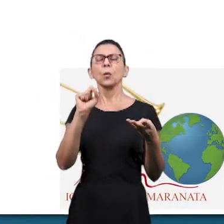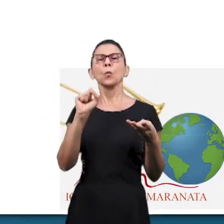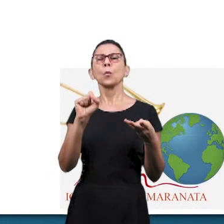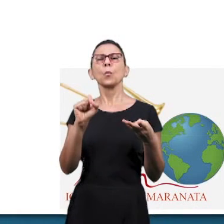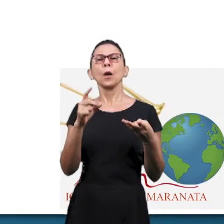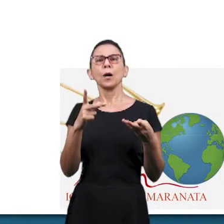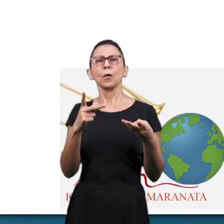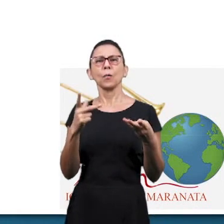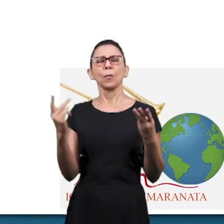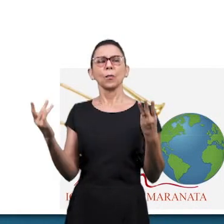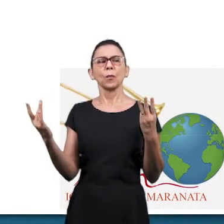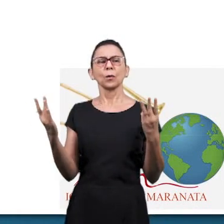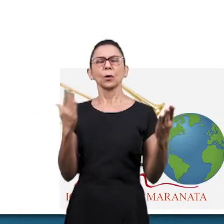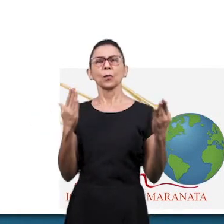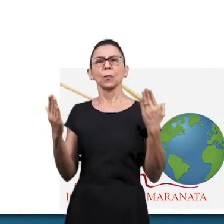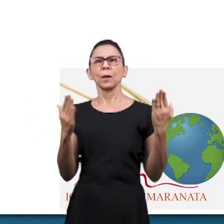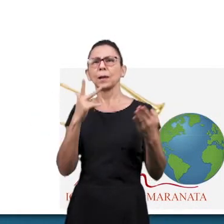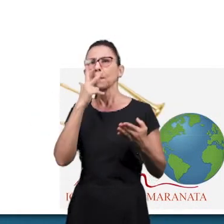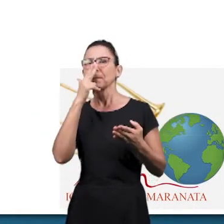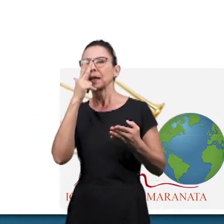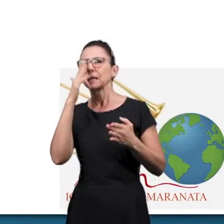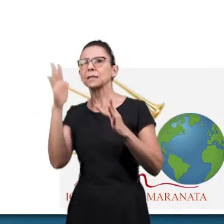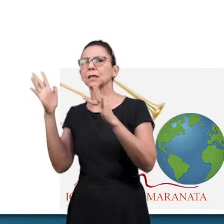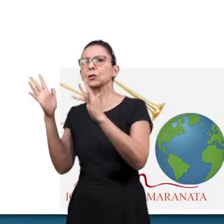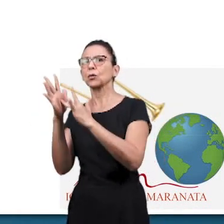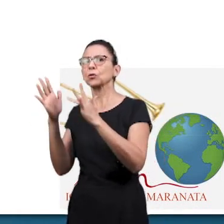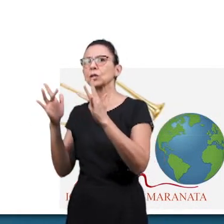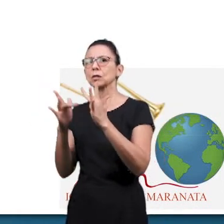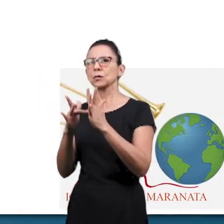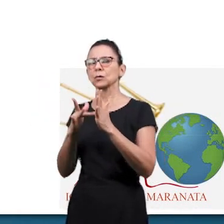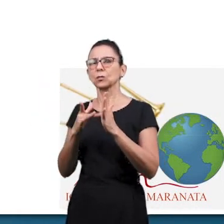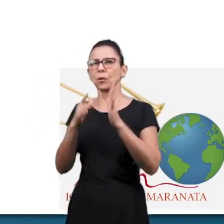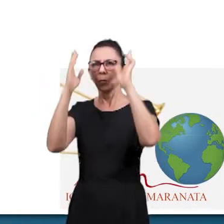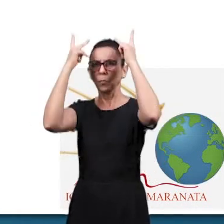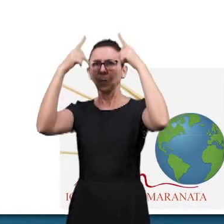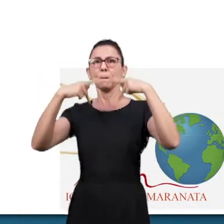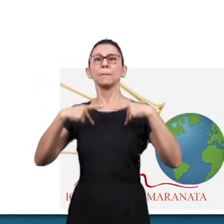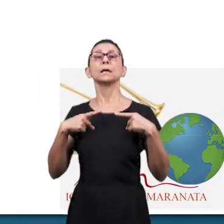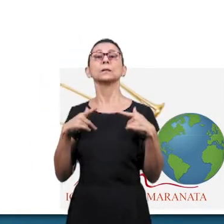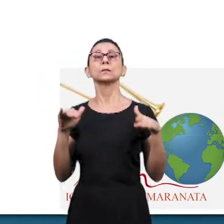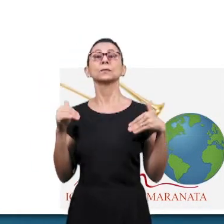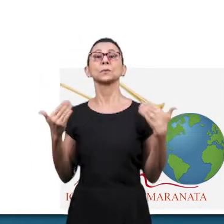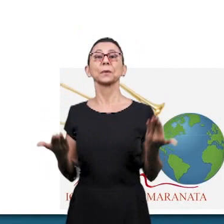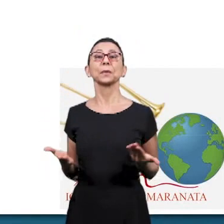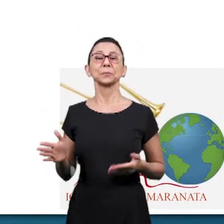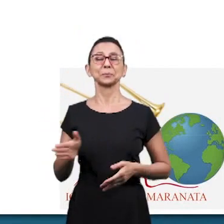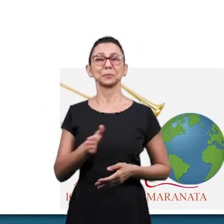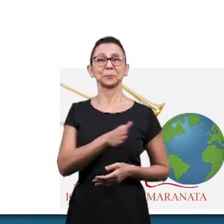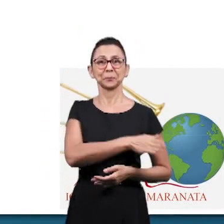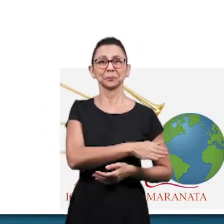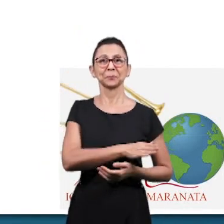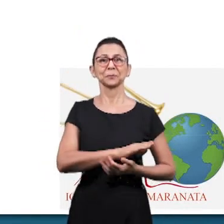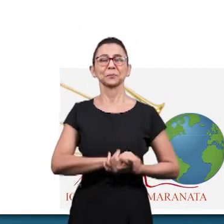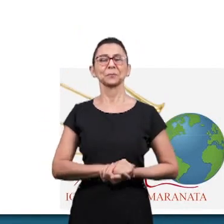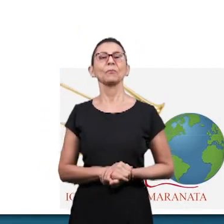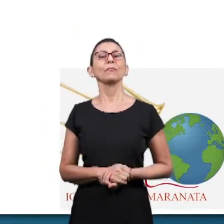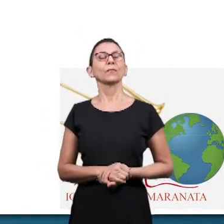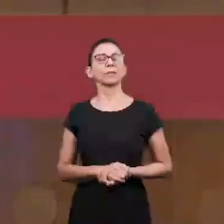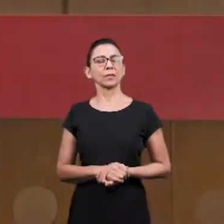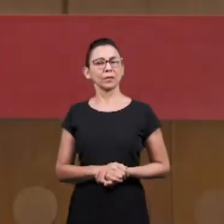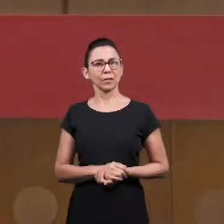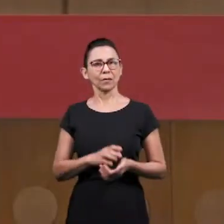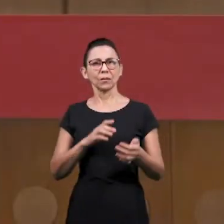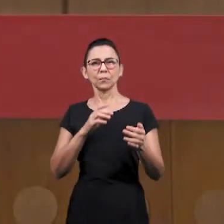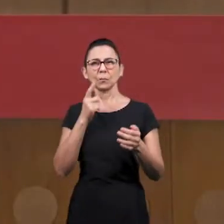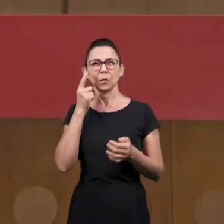mais significativa que se assemelha a Jesus como homem? Irmãos, então nós estamos agora diante da resposta